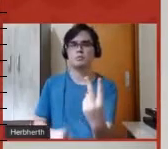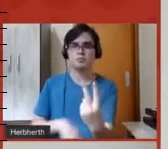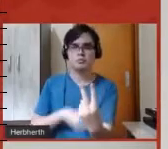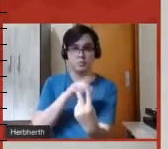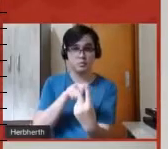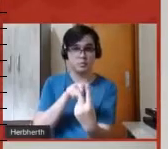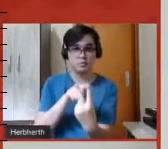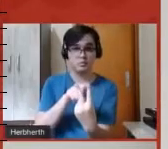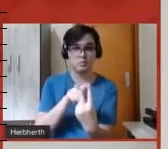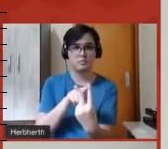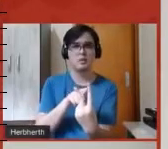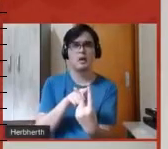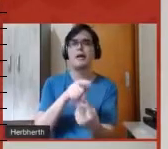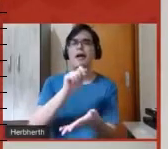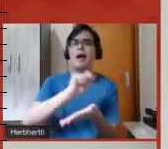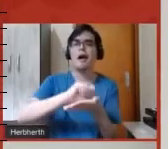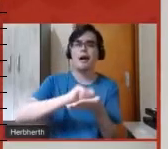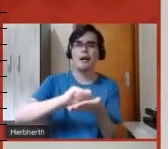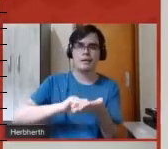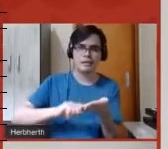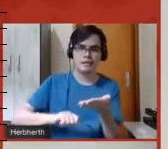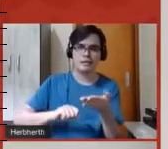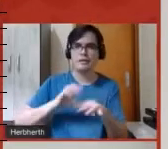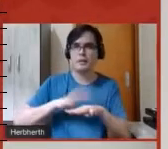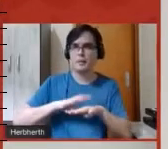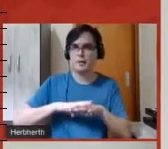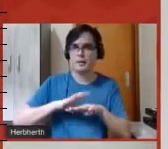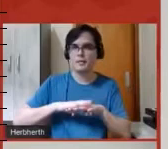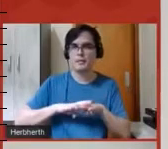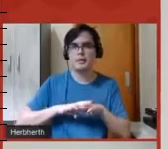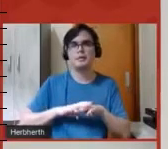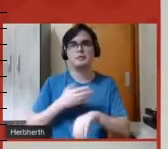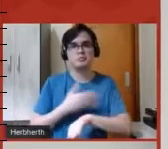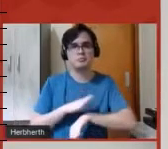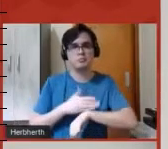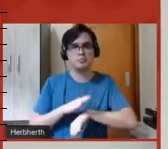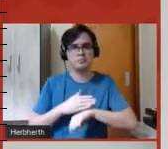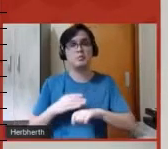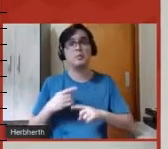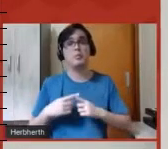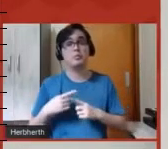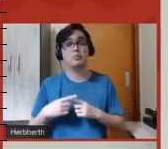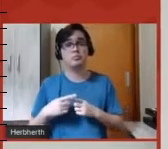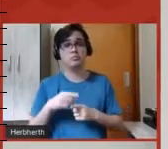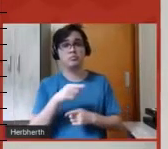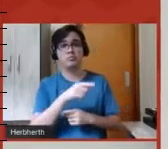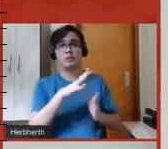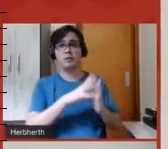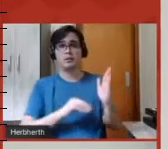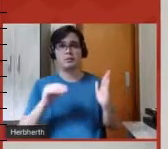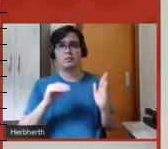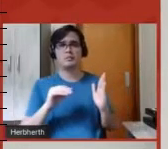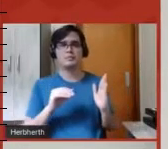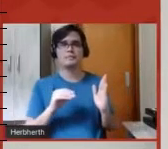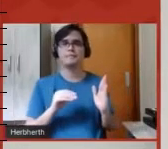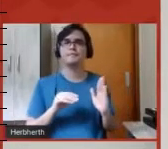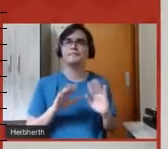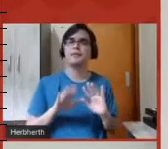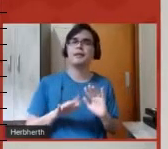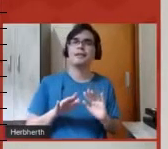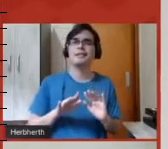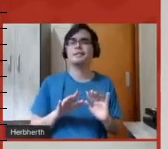escrita matemática, porque dentro desse modelo é muito fácil a gente deixar as coisas muito